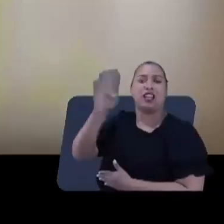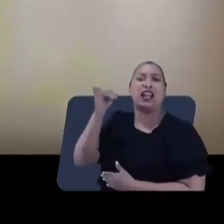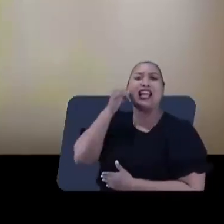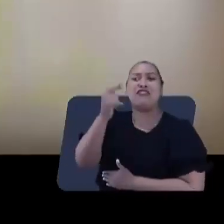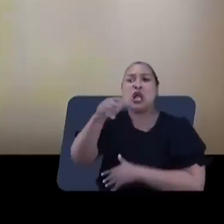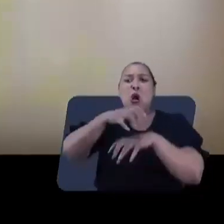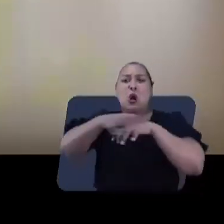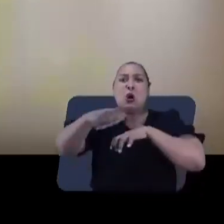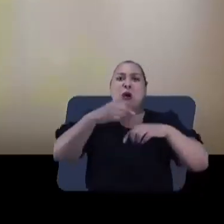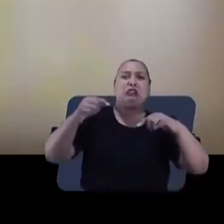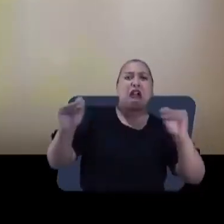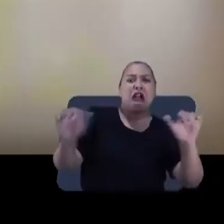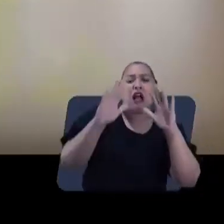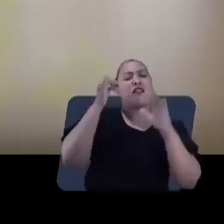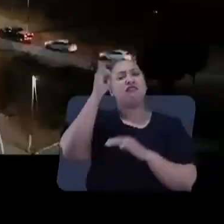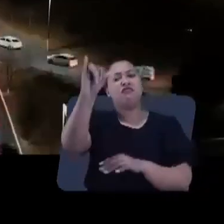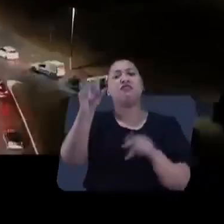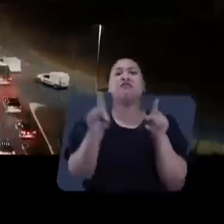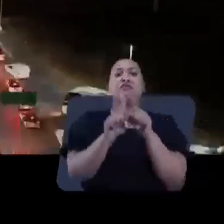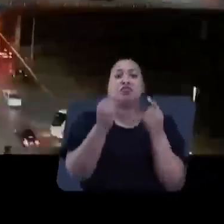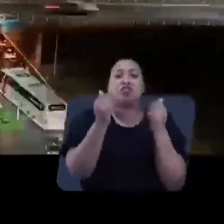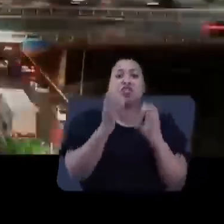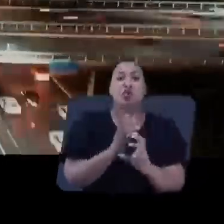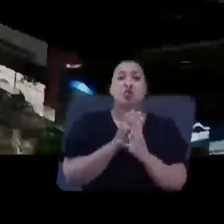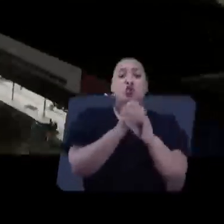Imagens aéreas de Cuiabá.